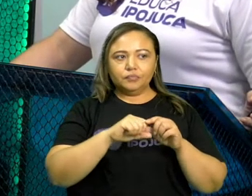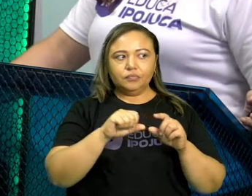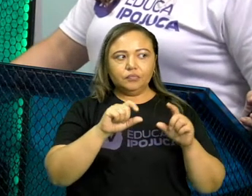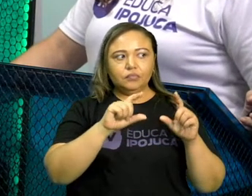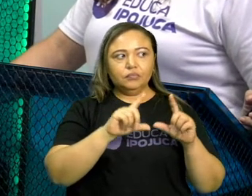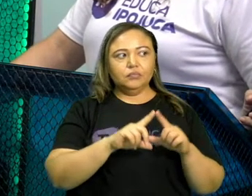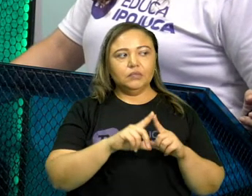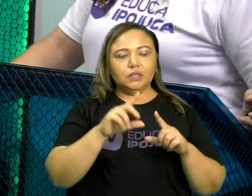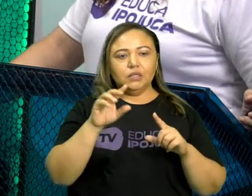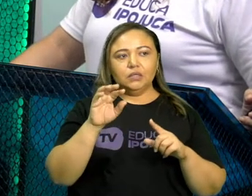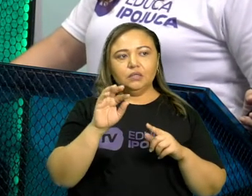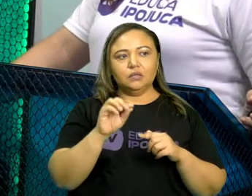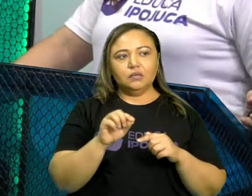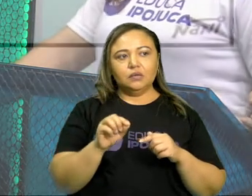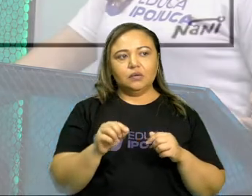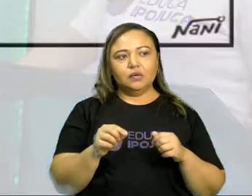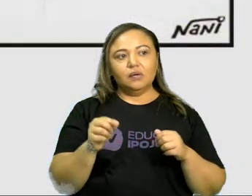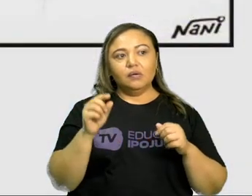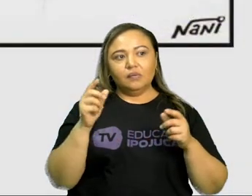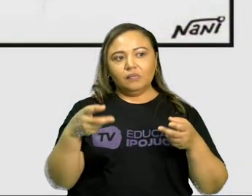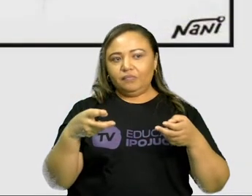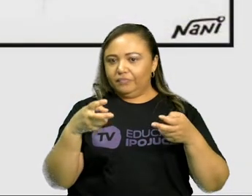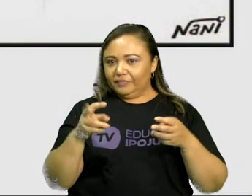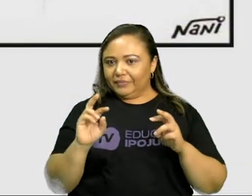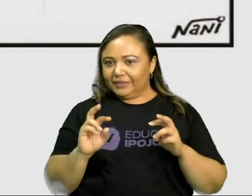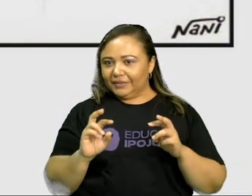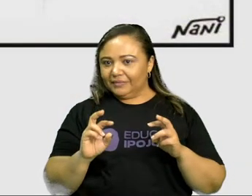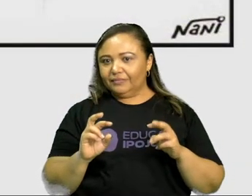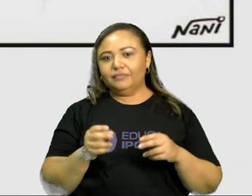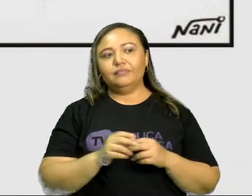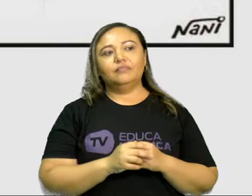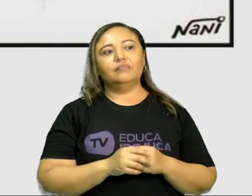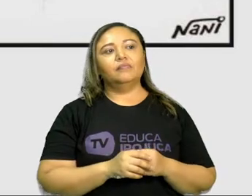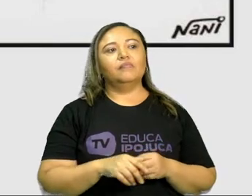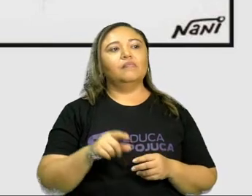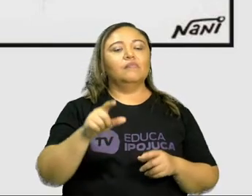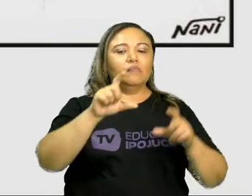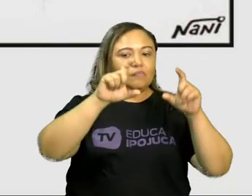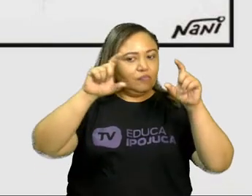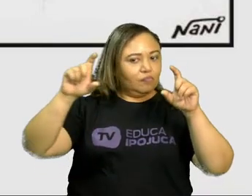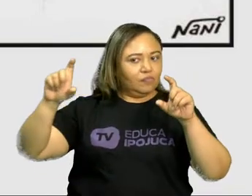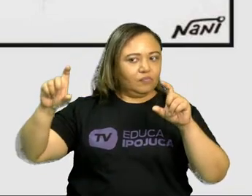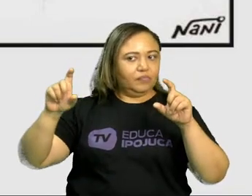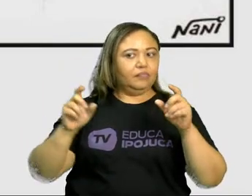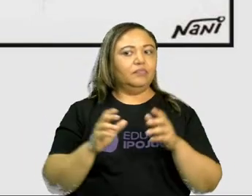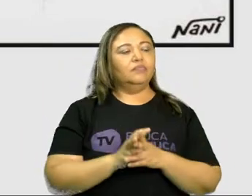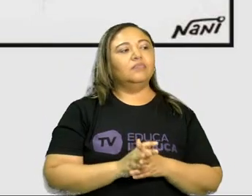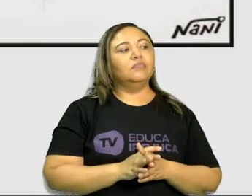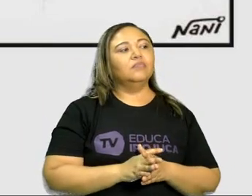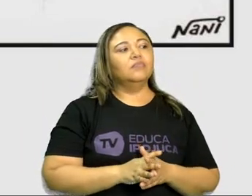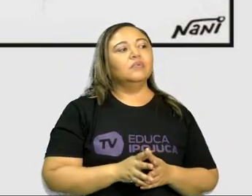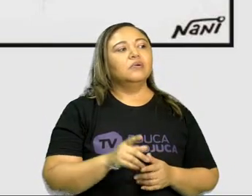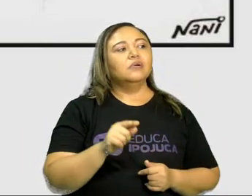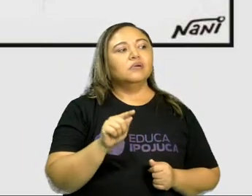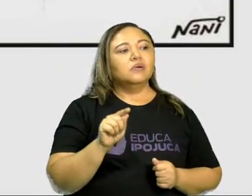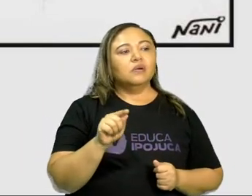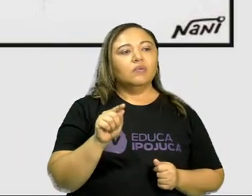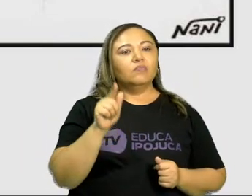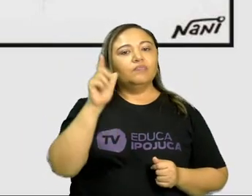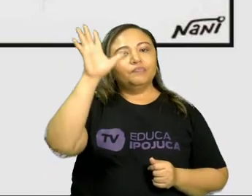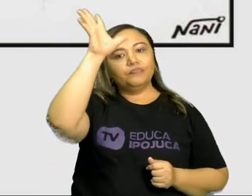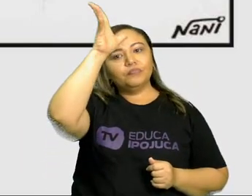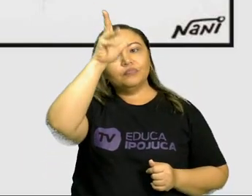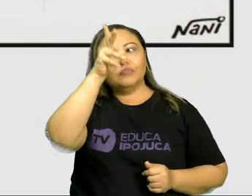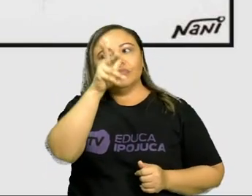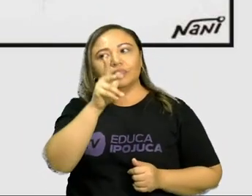Então, digo para vocês que é tudo uma questão de perspectiva, como essa outra tirinha aí. Observe aí. Então, é uma galinha